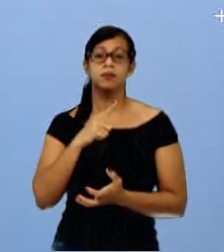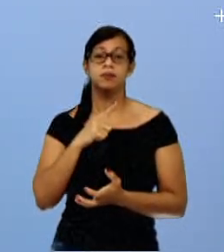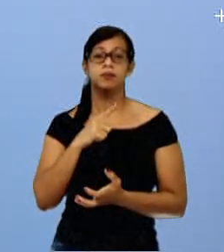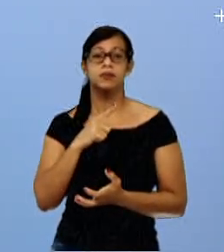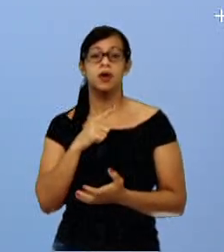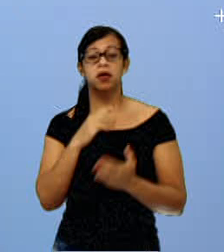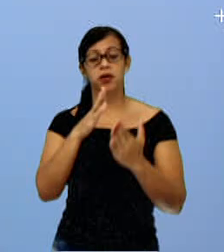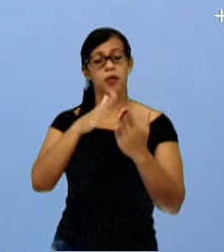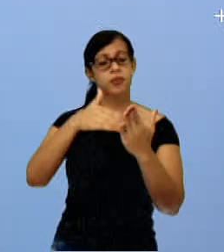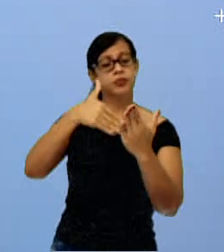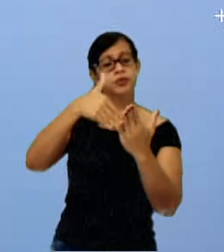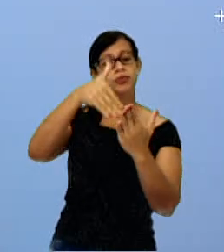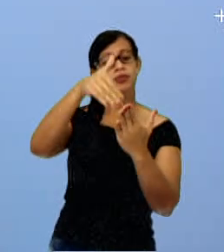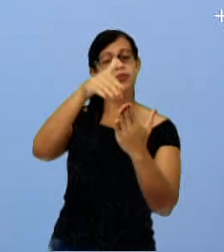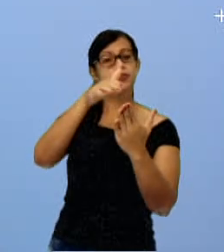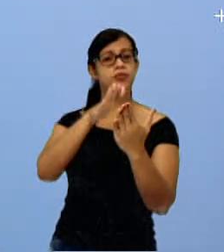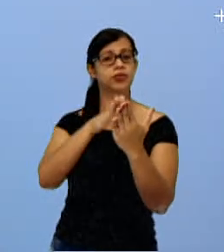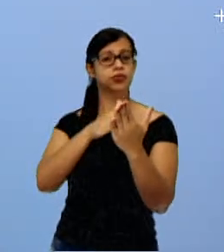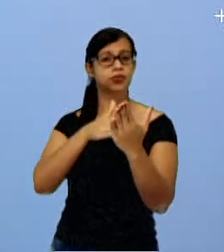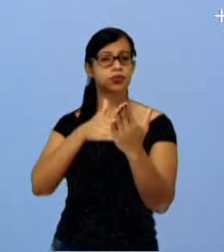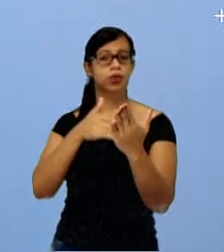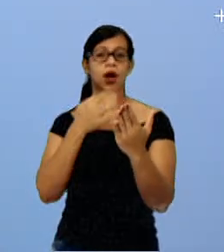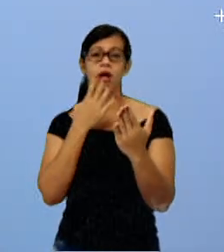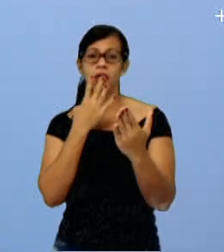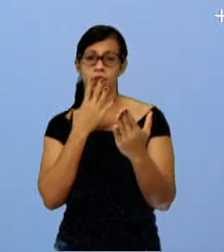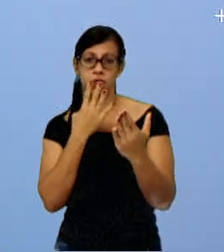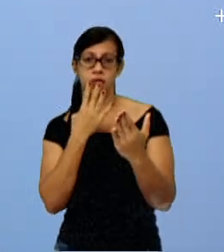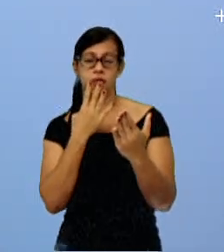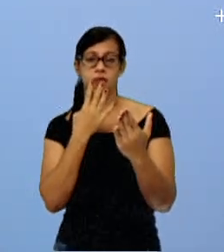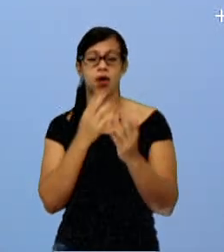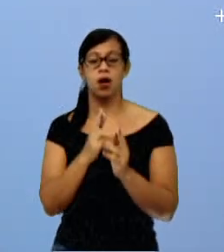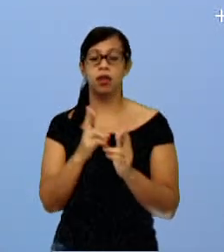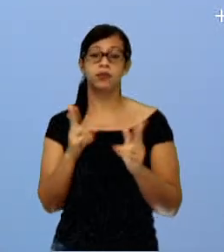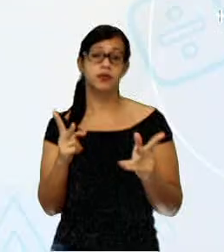da opacidade, da cor sépia que a tinta traz.